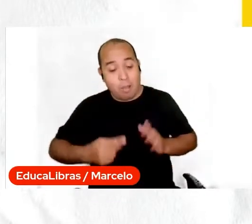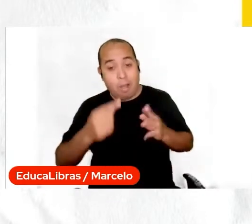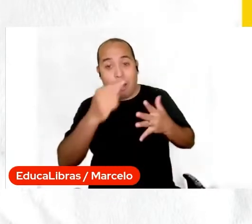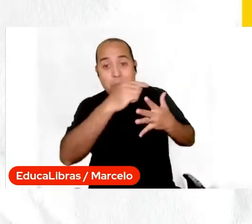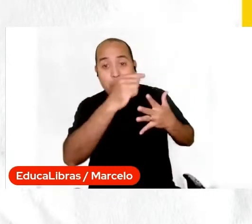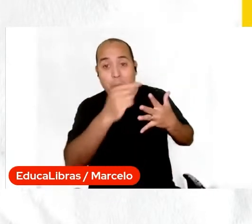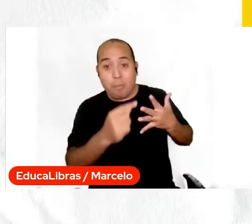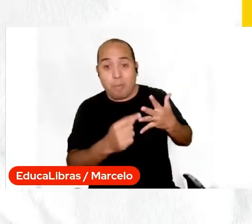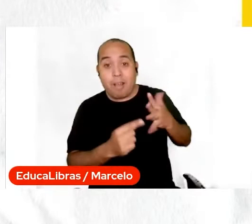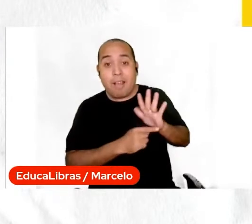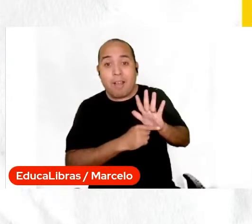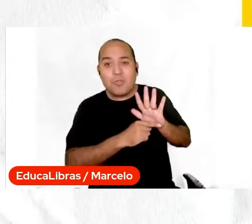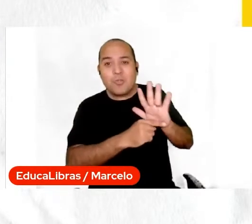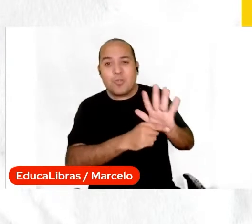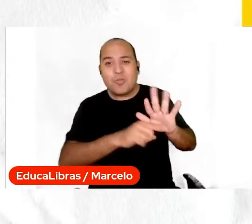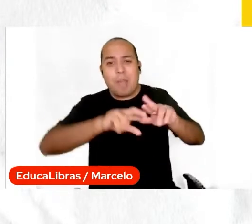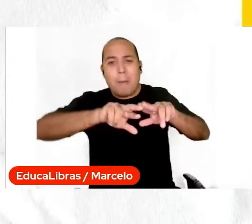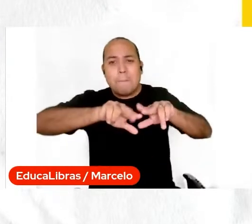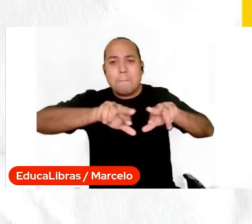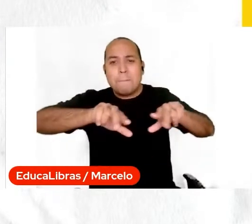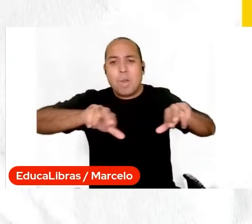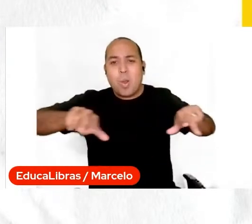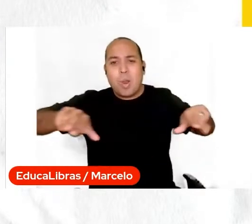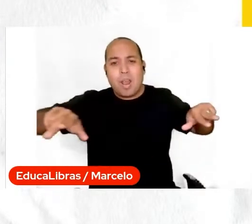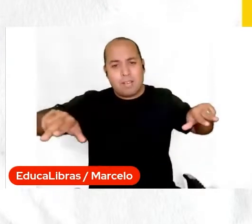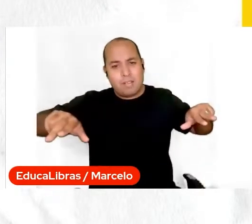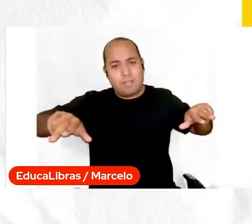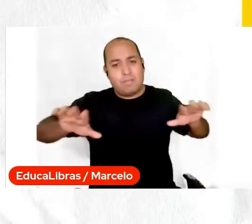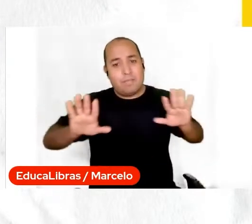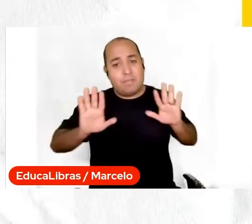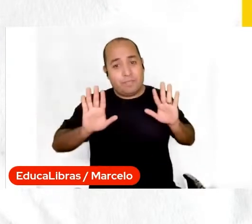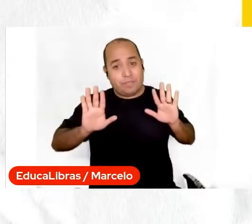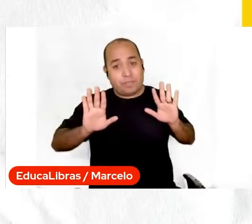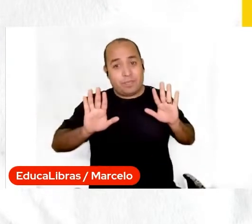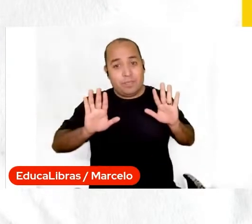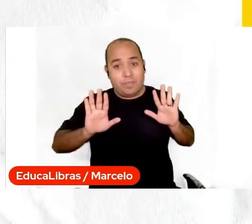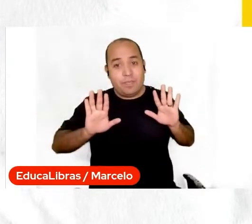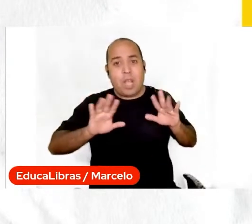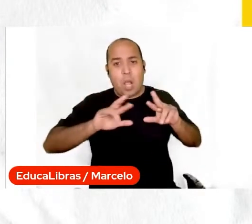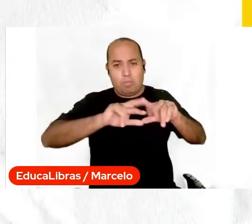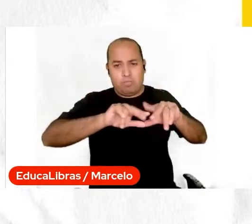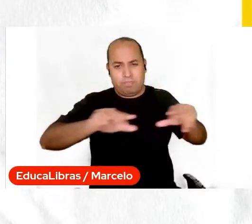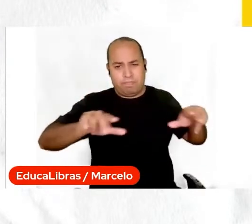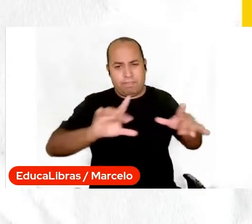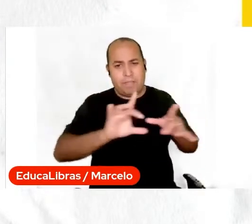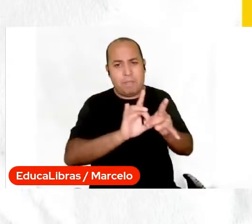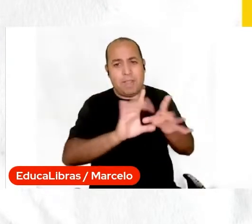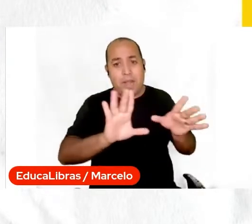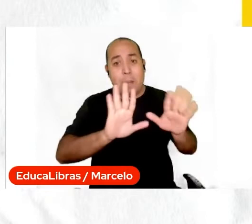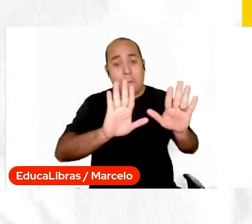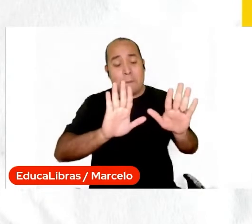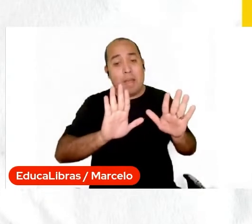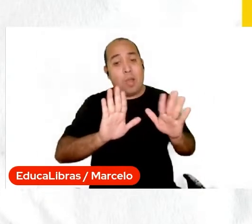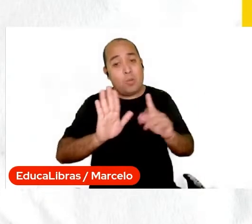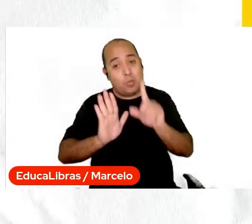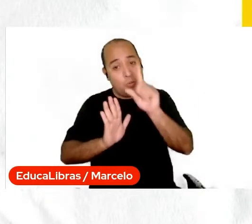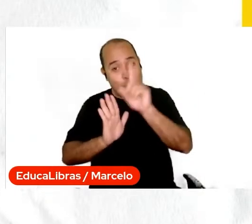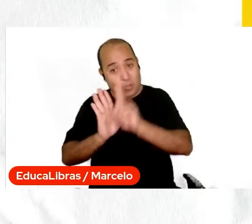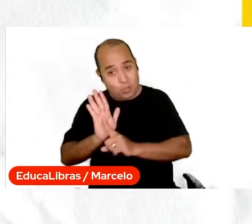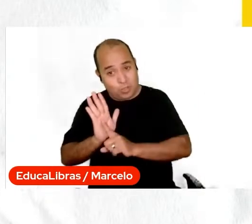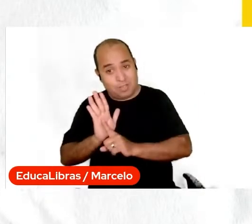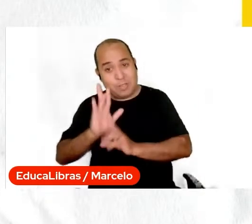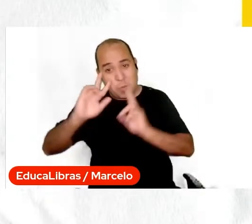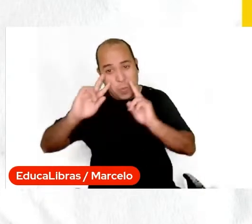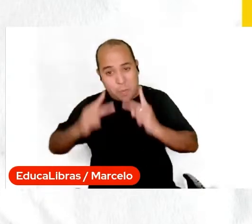a pluralidade, desde que ele não tenha os próprios direitos humanos. Óbvio. Então, a gente tem